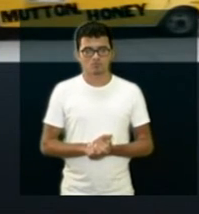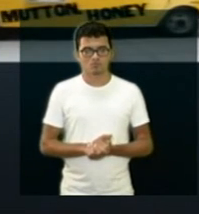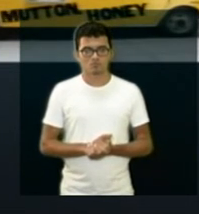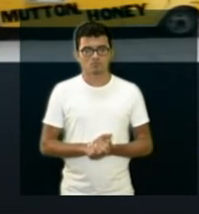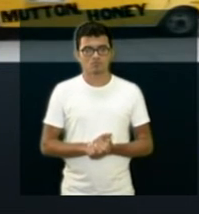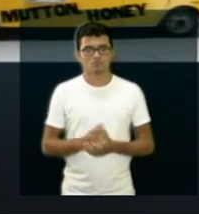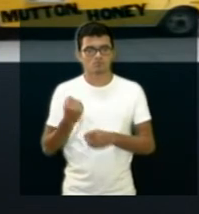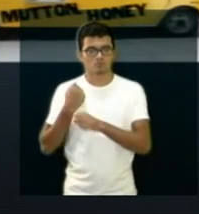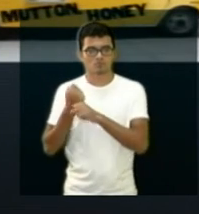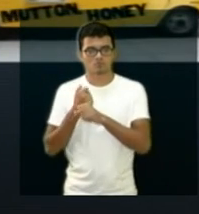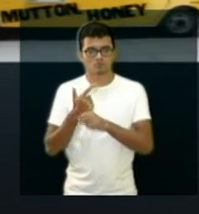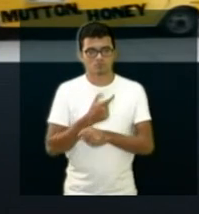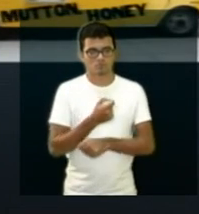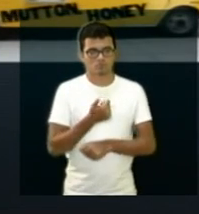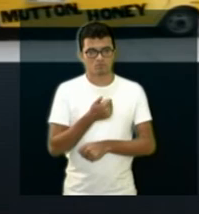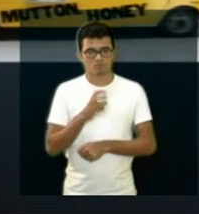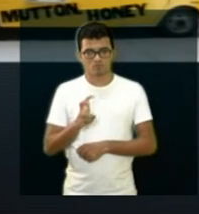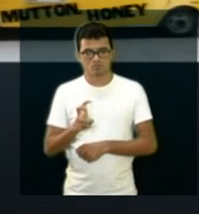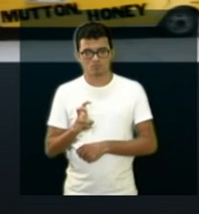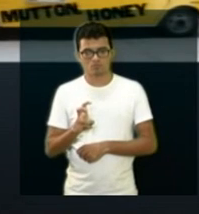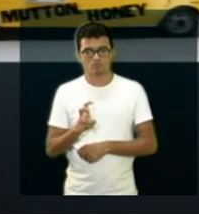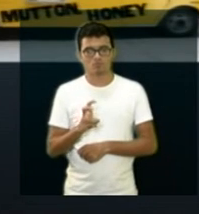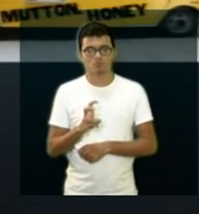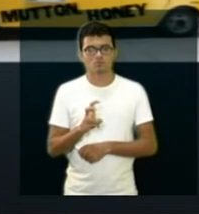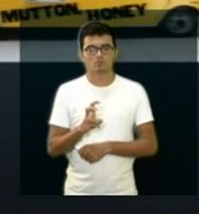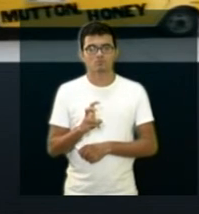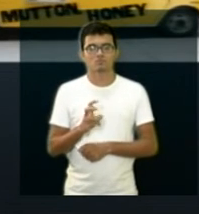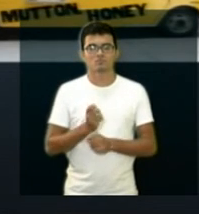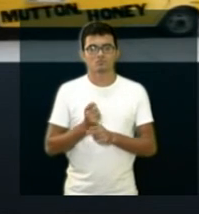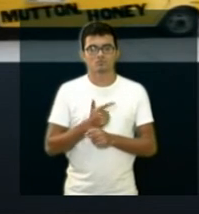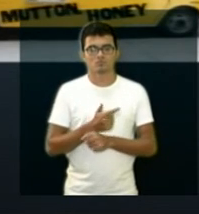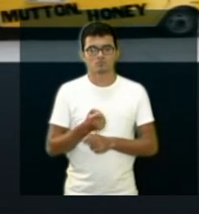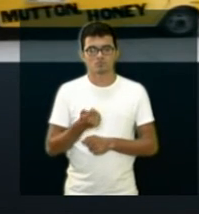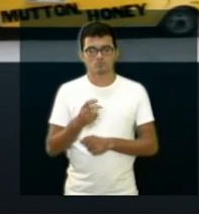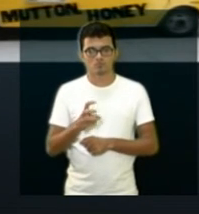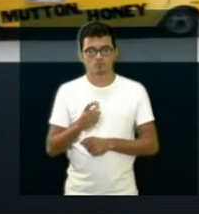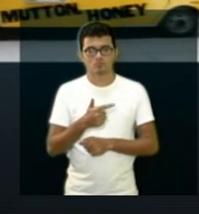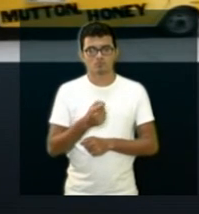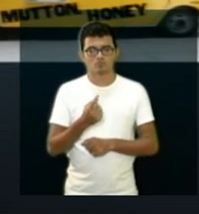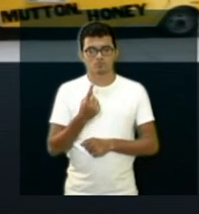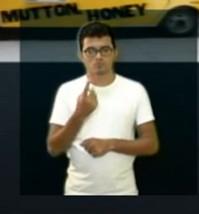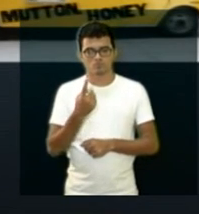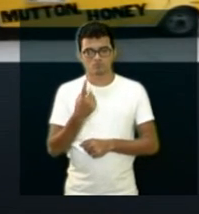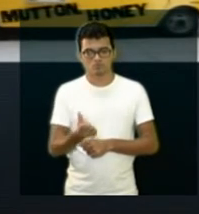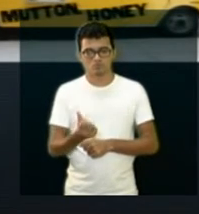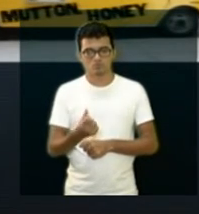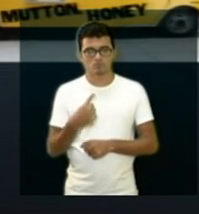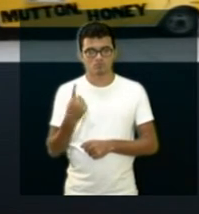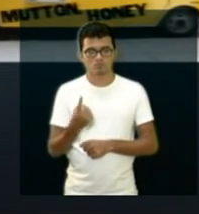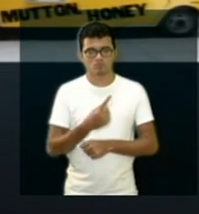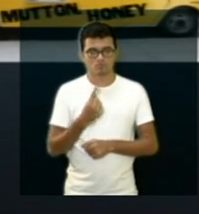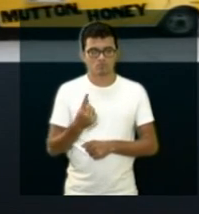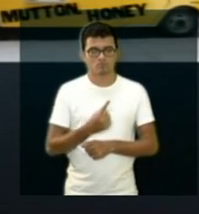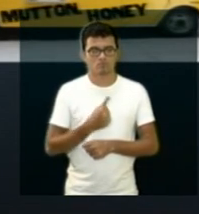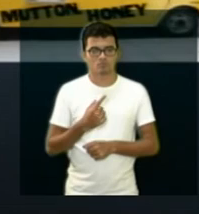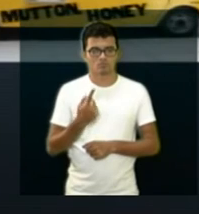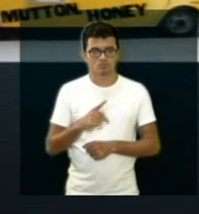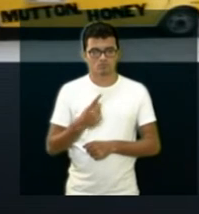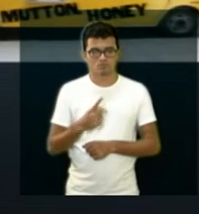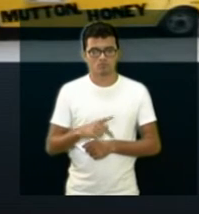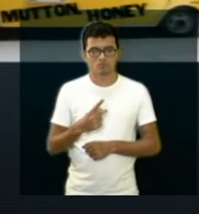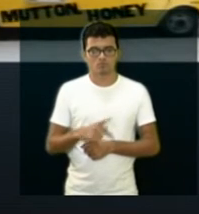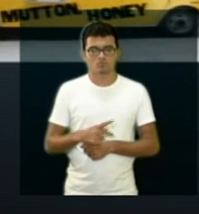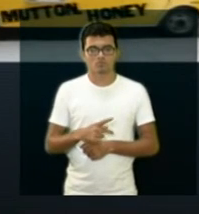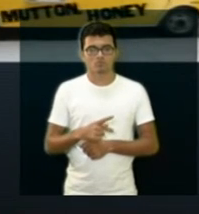2015, durante 2015 e 2016, metade de 2015 e 2016, nós fizemos aqui nessa casa